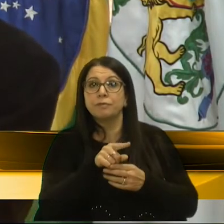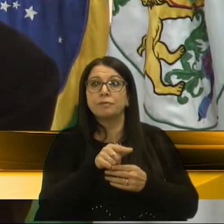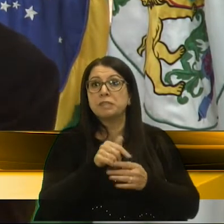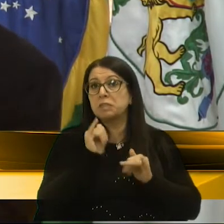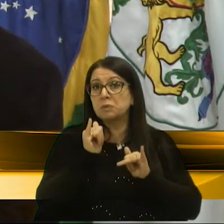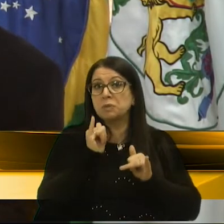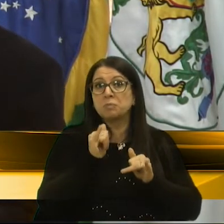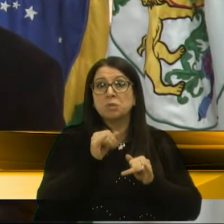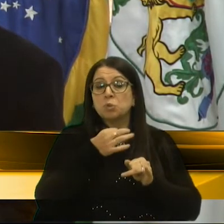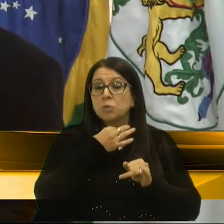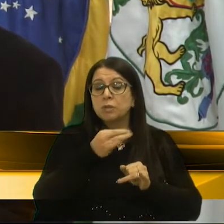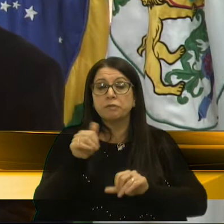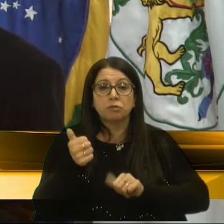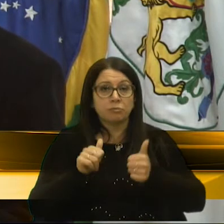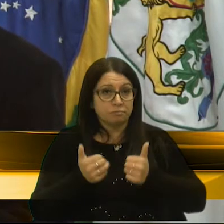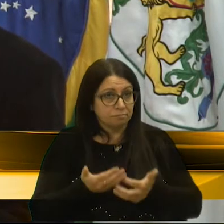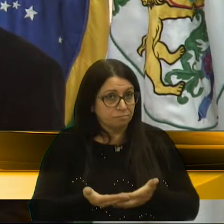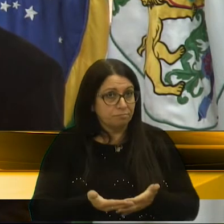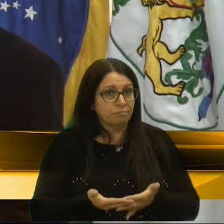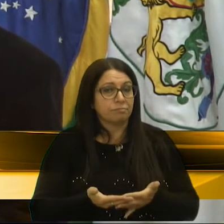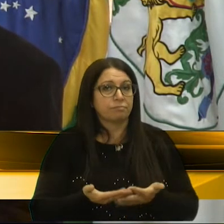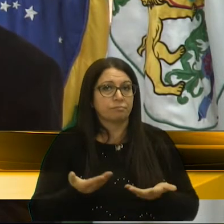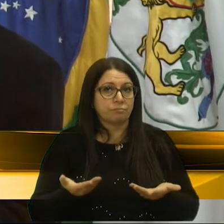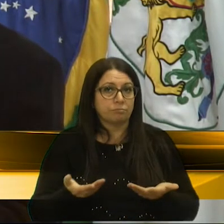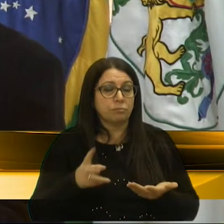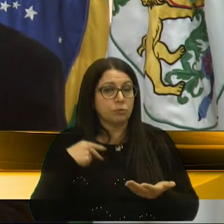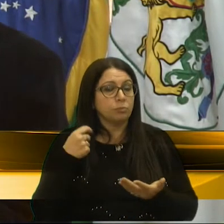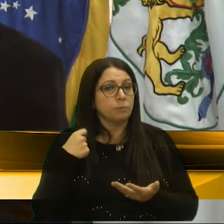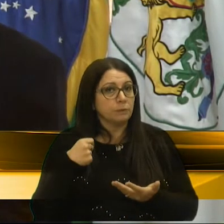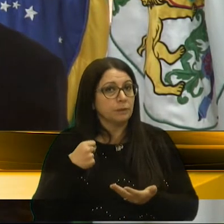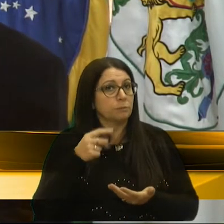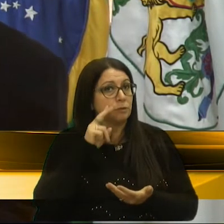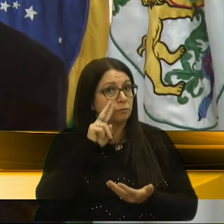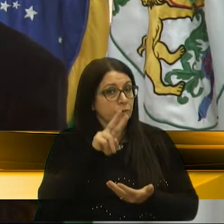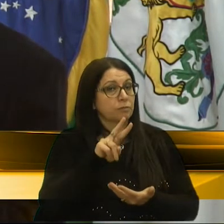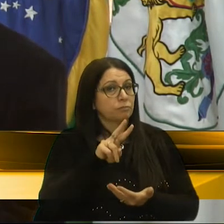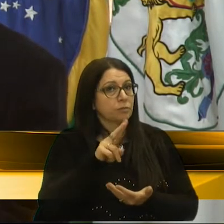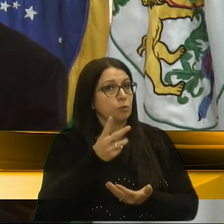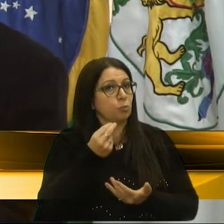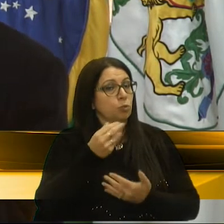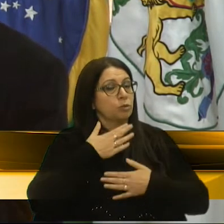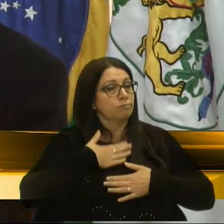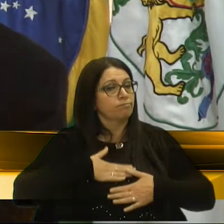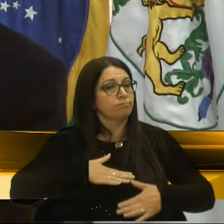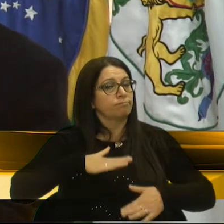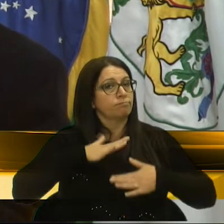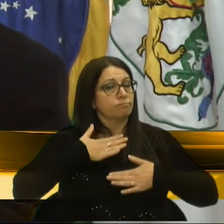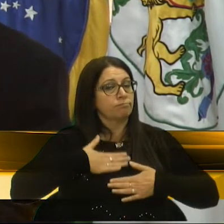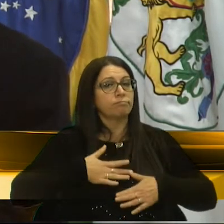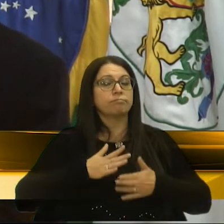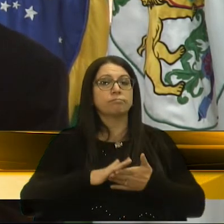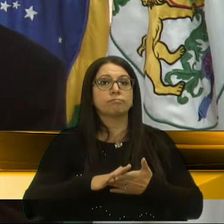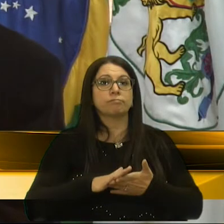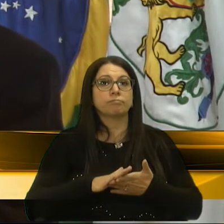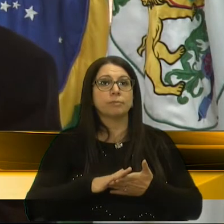transporte de péssima qualidade. Nós precisamos enfrentar isso com muita calma, com muita